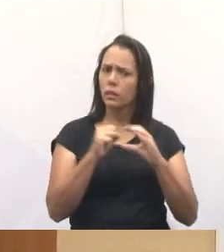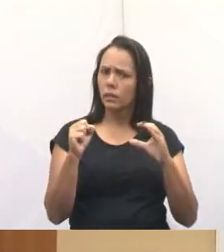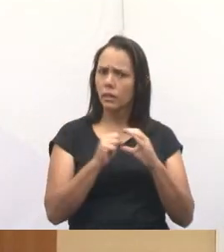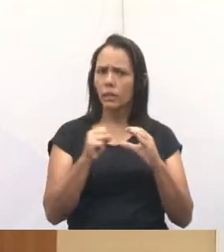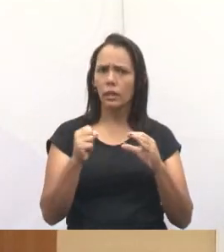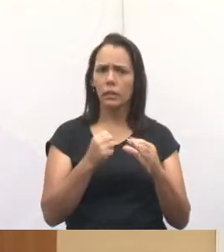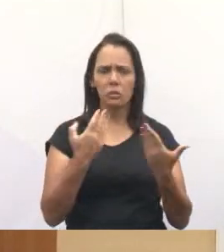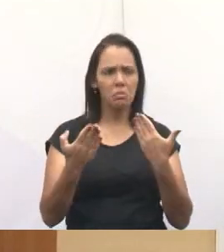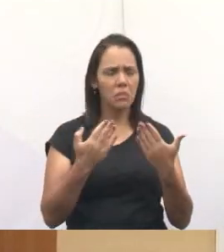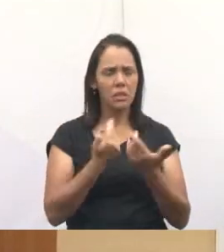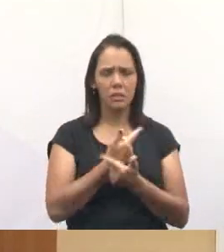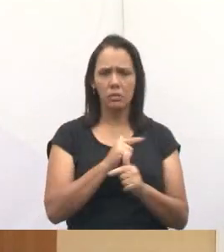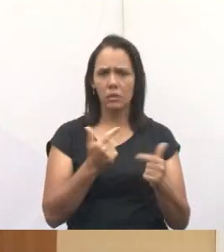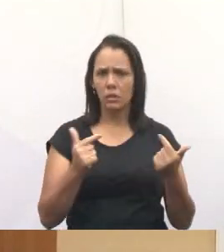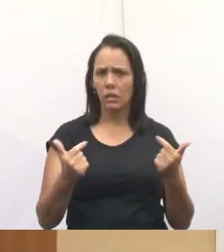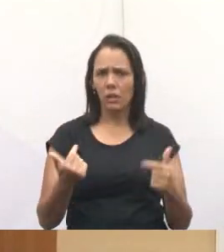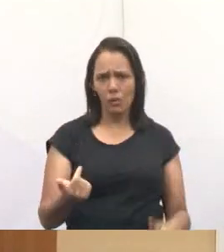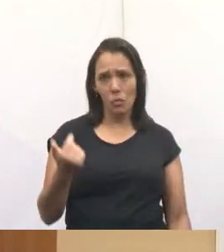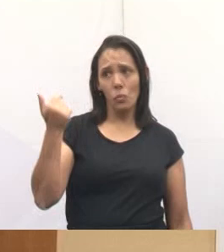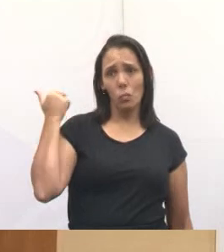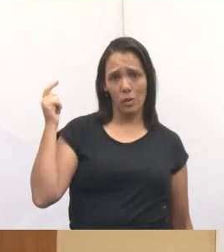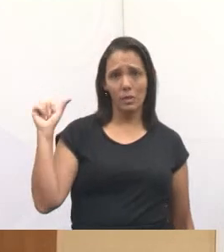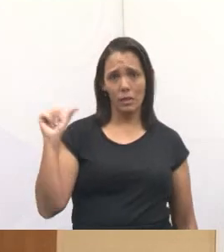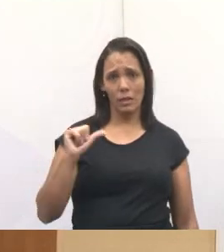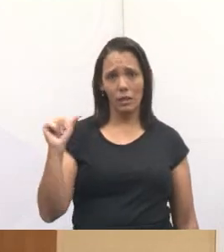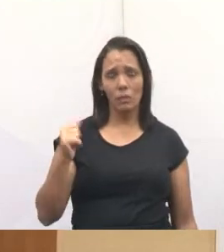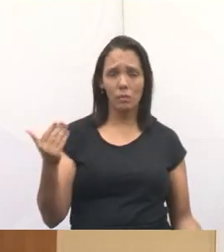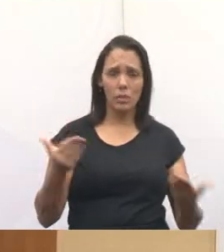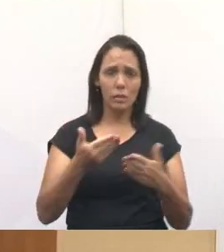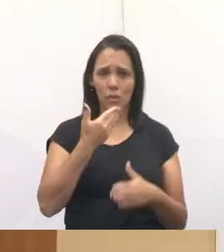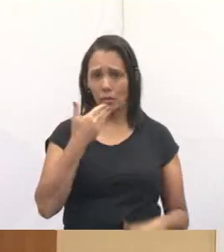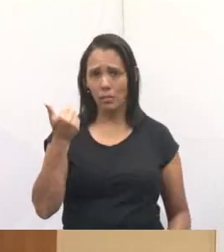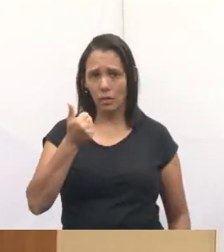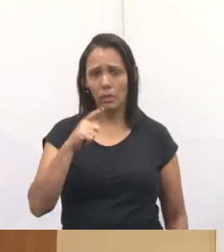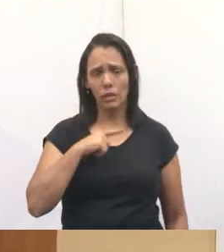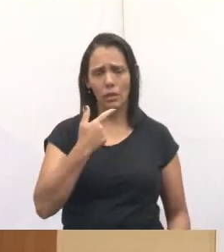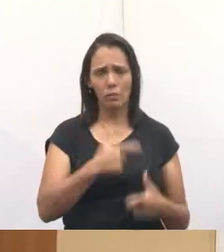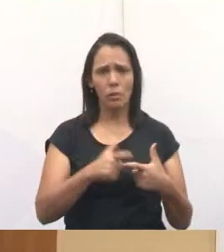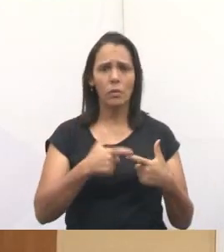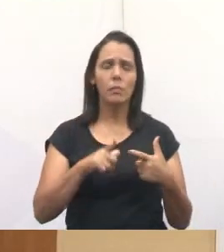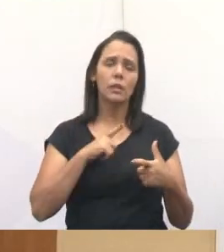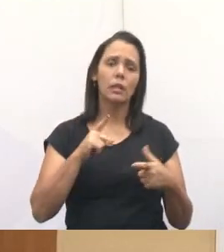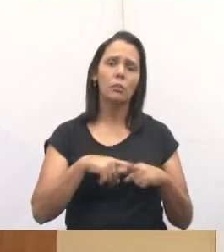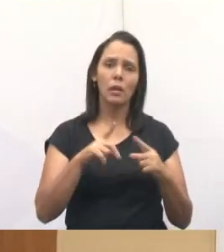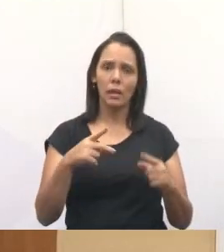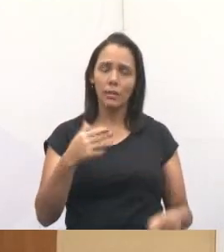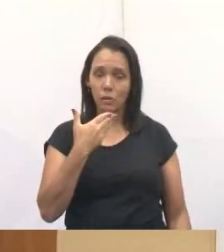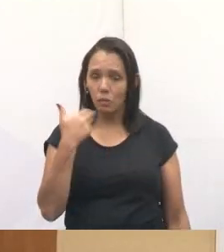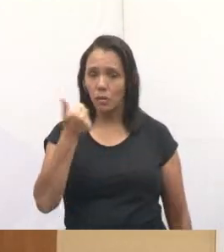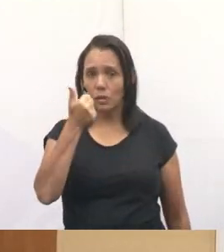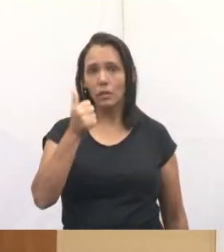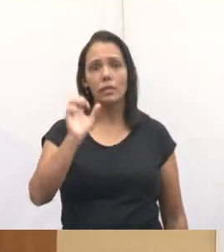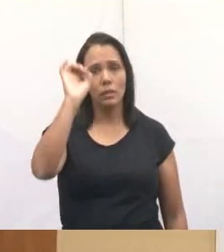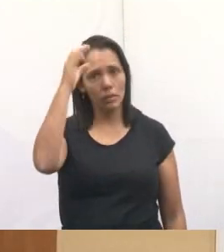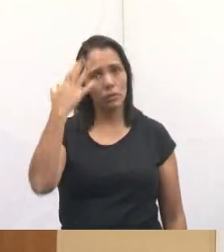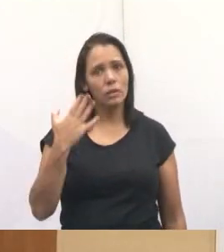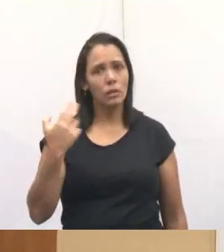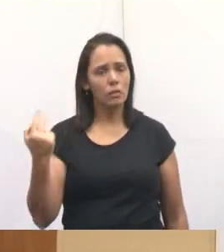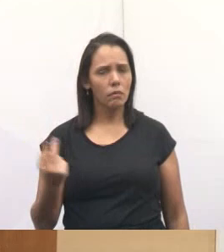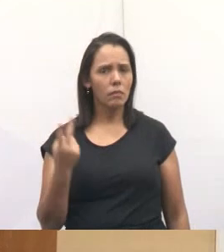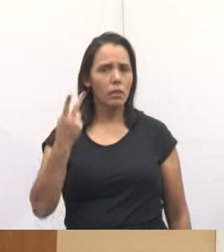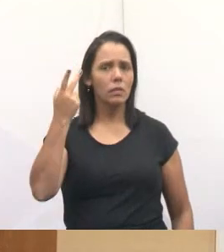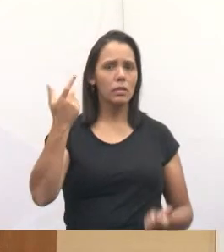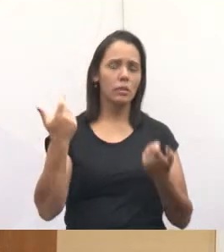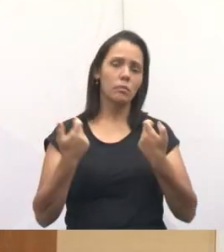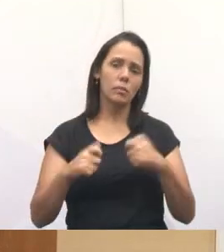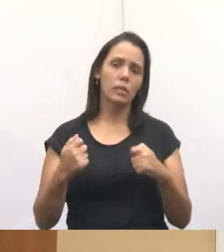compara a Santa Casa de antigamente com a Santa Casa de agora. Tem os seus defeitos? Tem, mas vamos valorizar as melhorias que foram feitas, tá? Então,